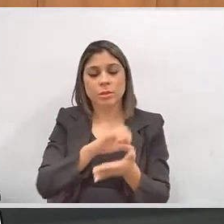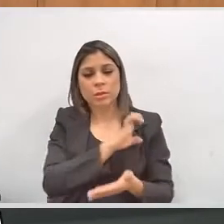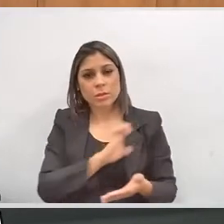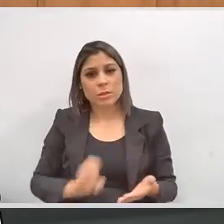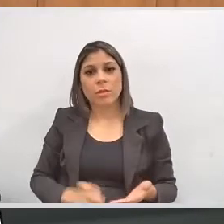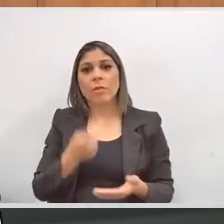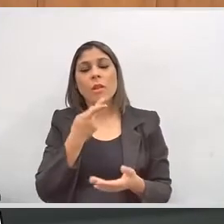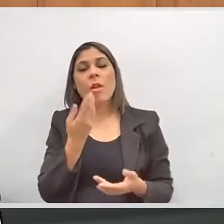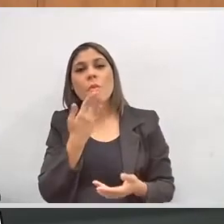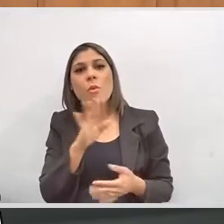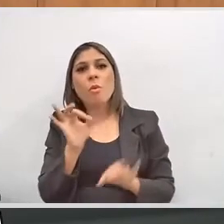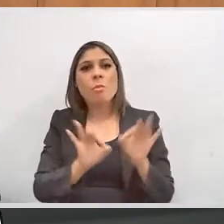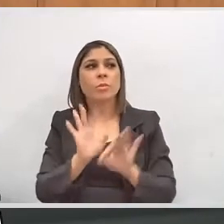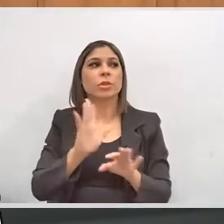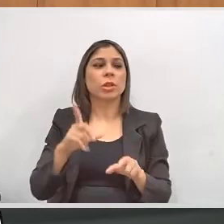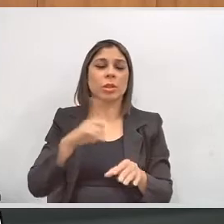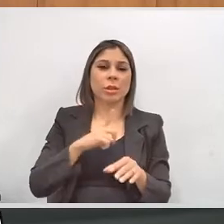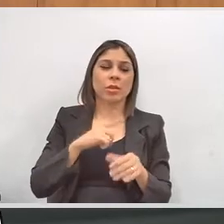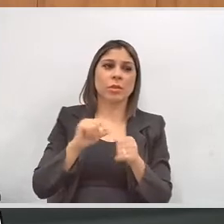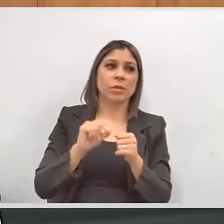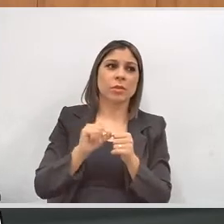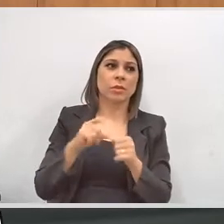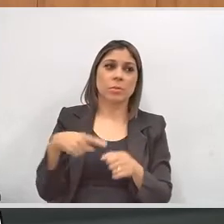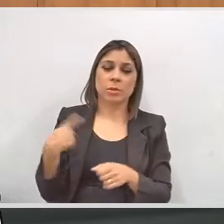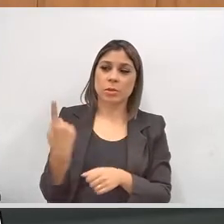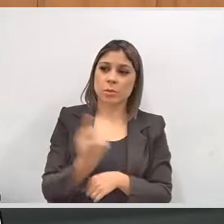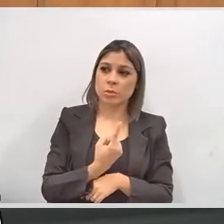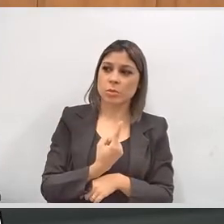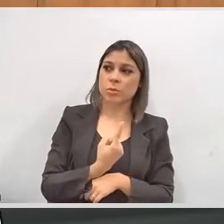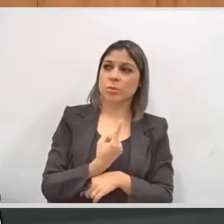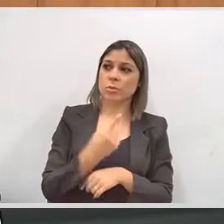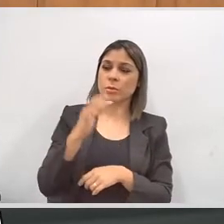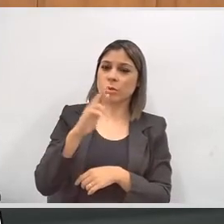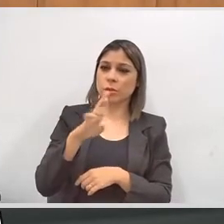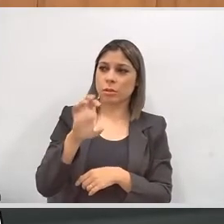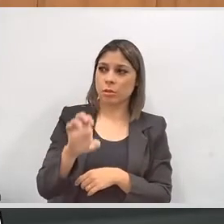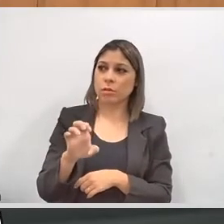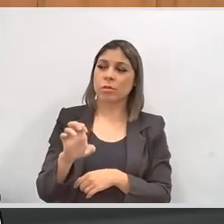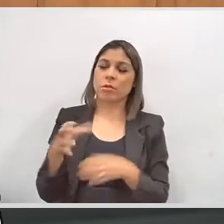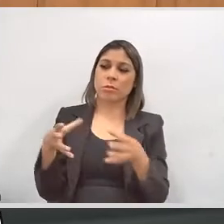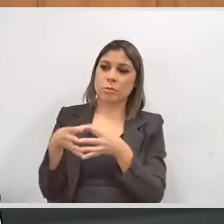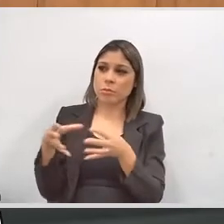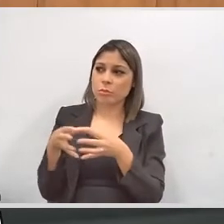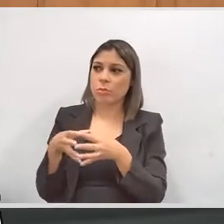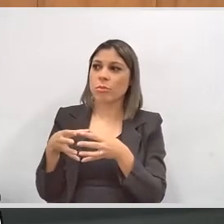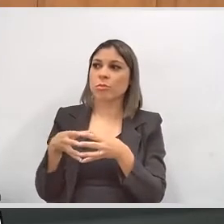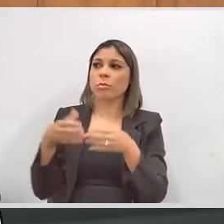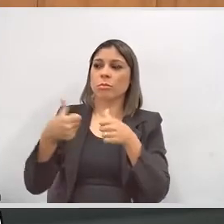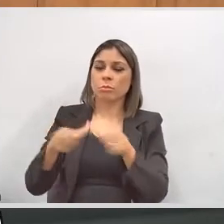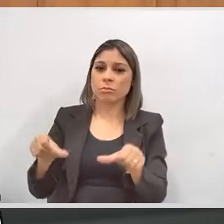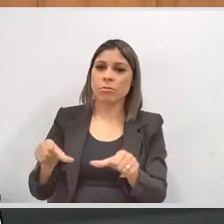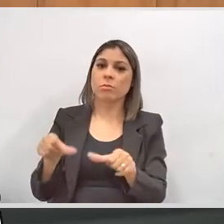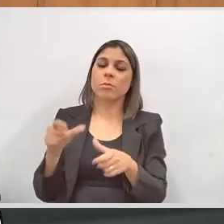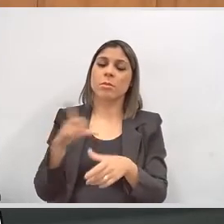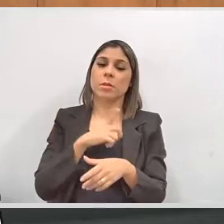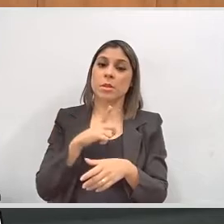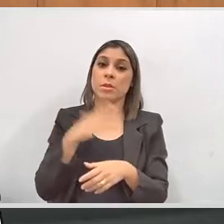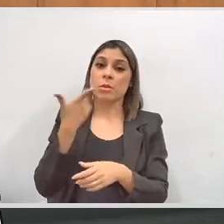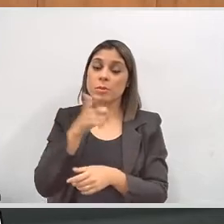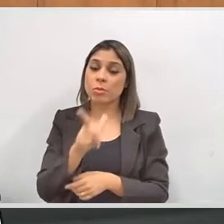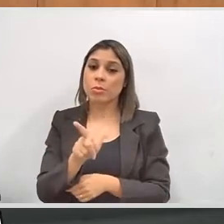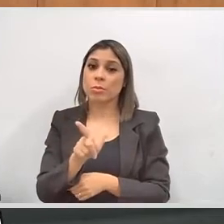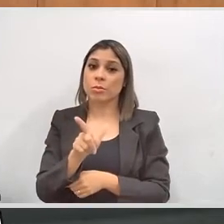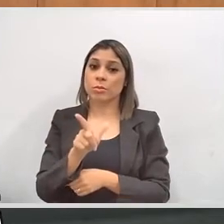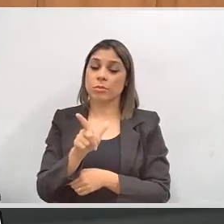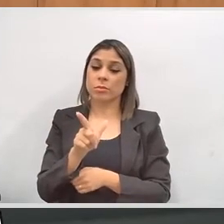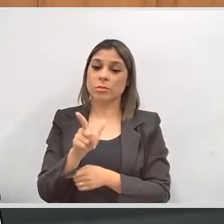qual é o planejamento, o que tem sido feito, até para nós do TRE, essa comissão aqui, poder se